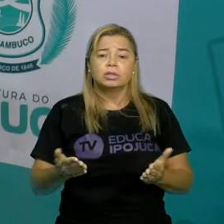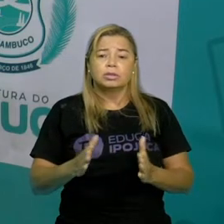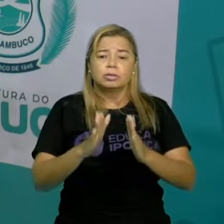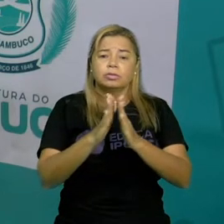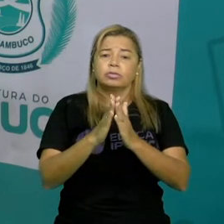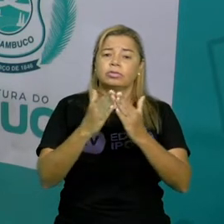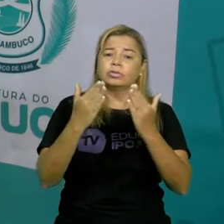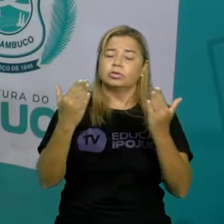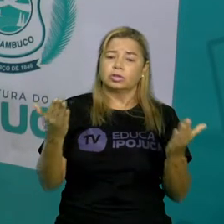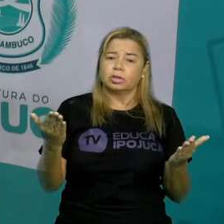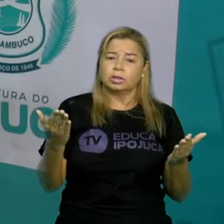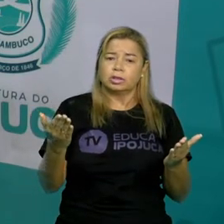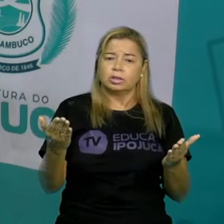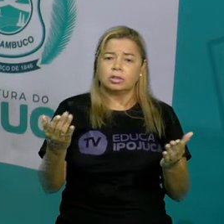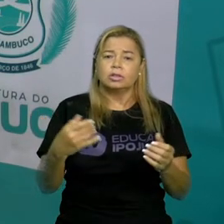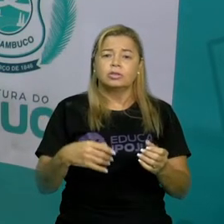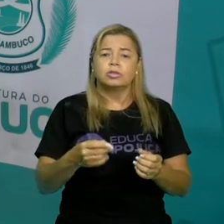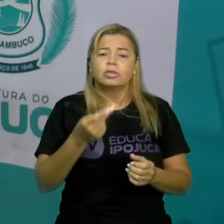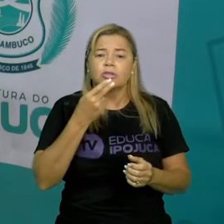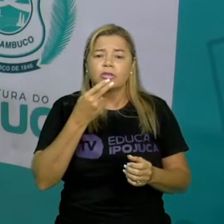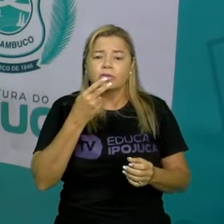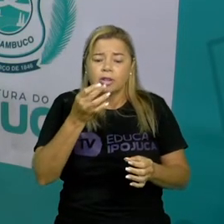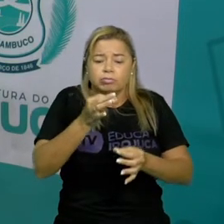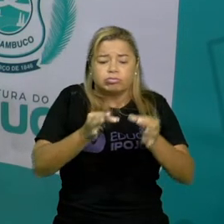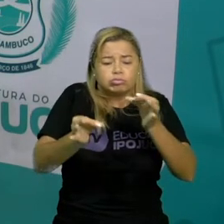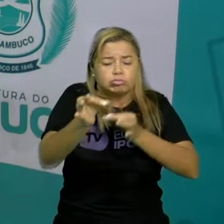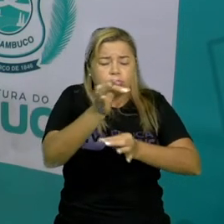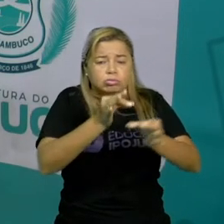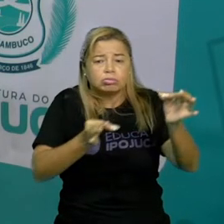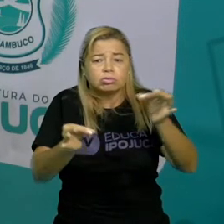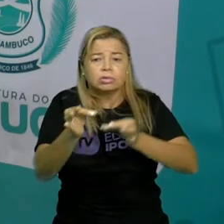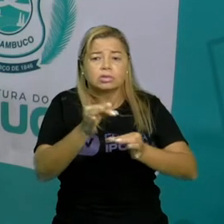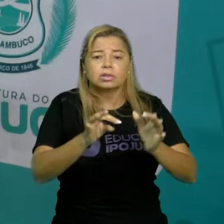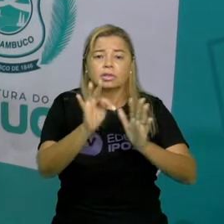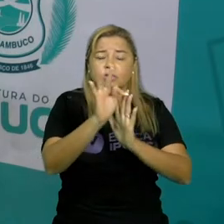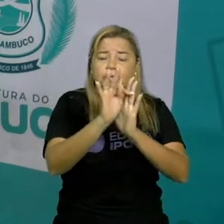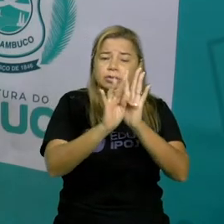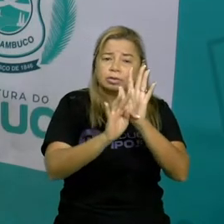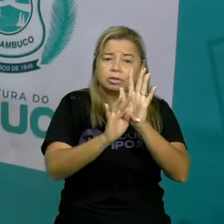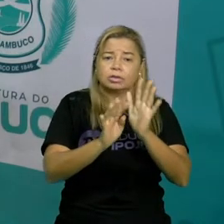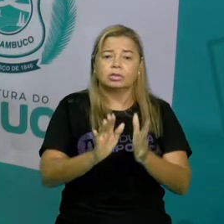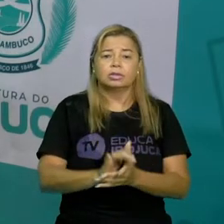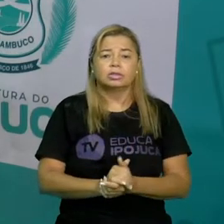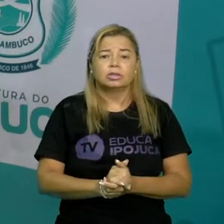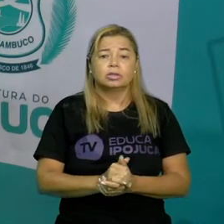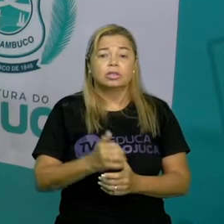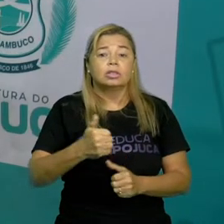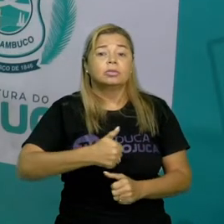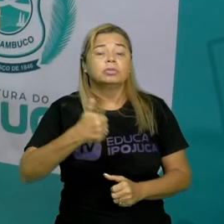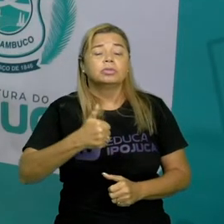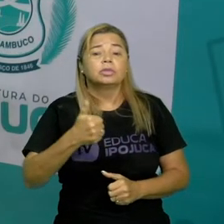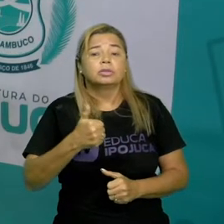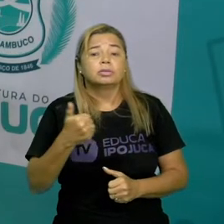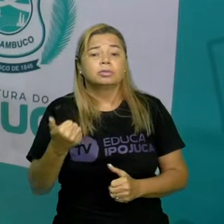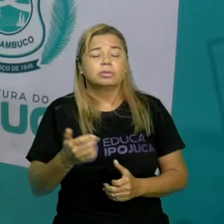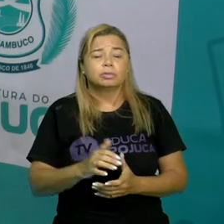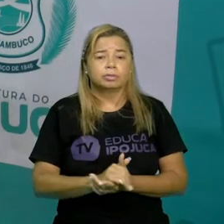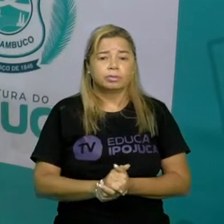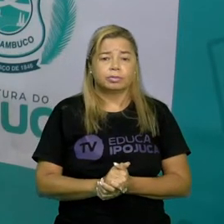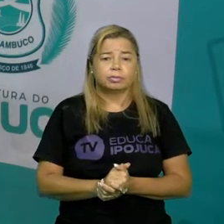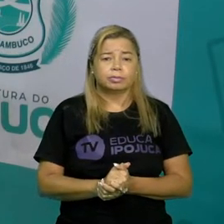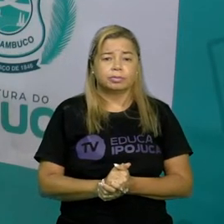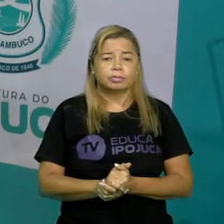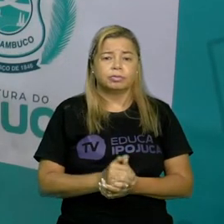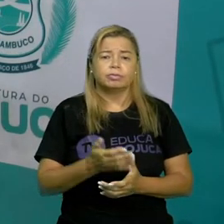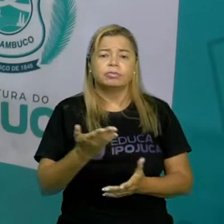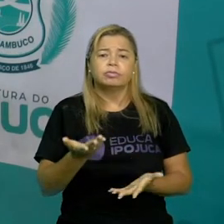colocar em ordem pedacinho do nosso texto quando a gente entende o que veio primeiro o que